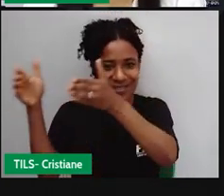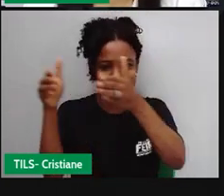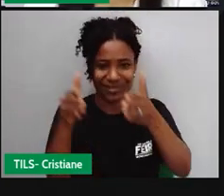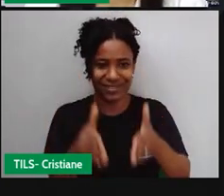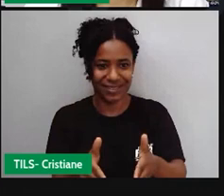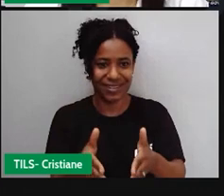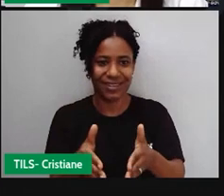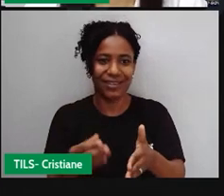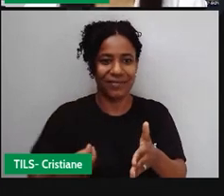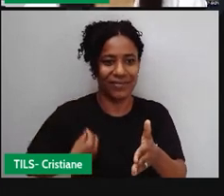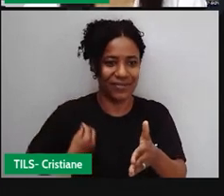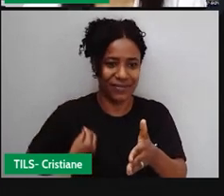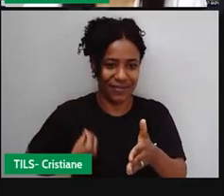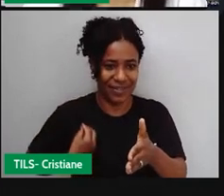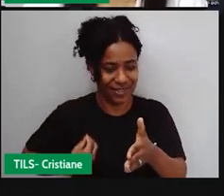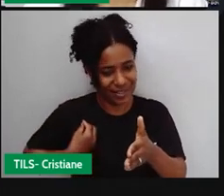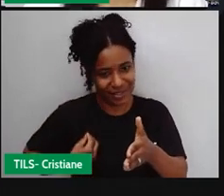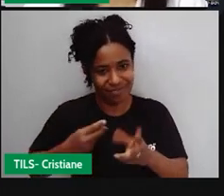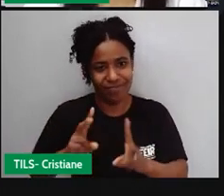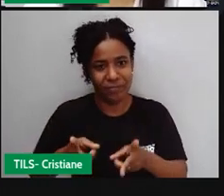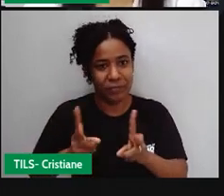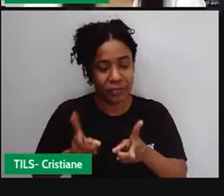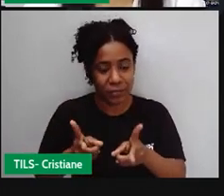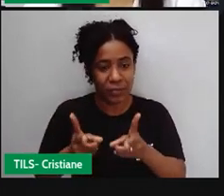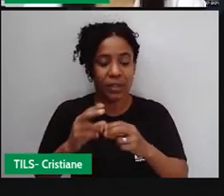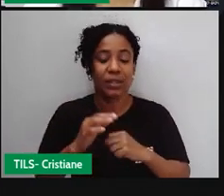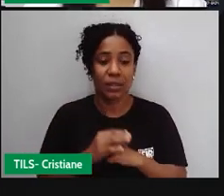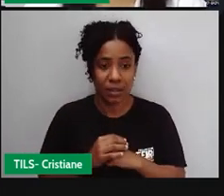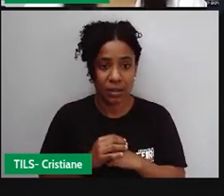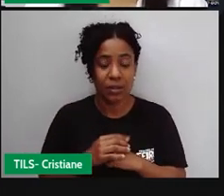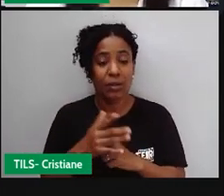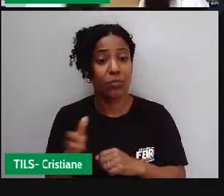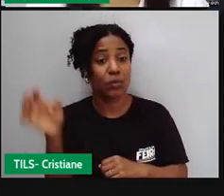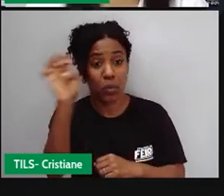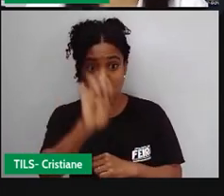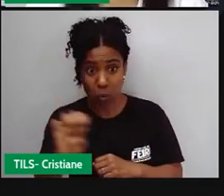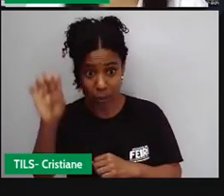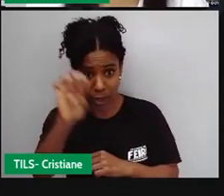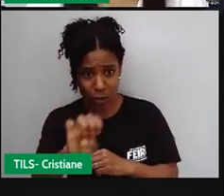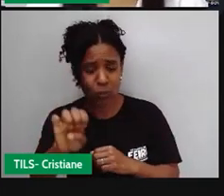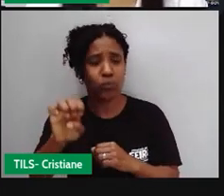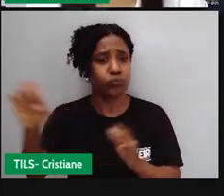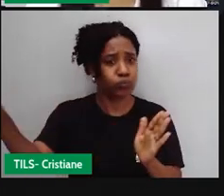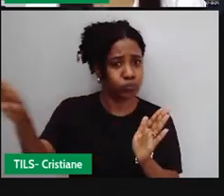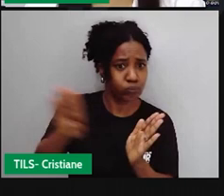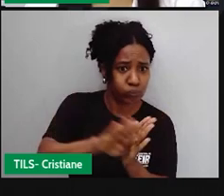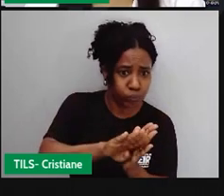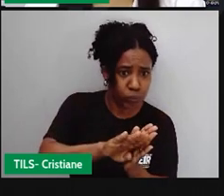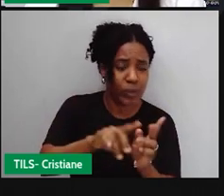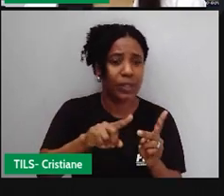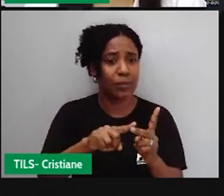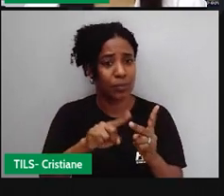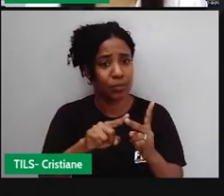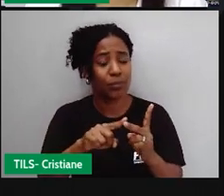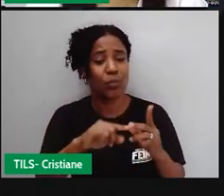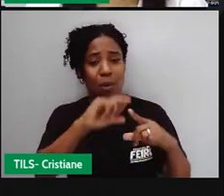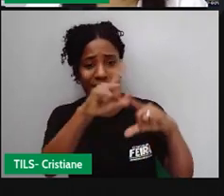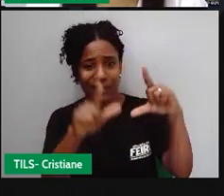chegada dos europeus e depois dos africanos, esses povos se misturaram e deram origem aí a toda